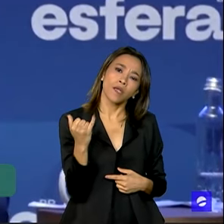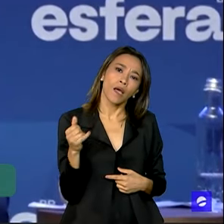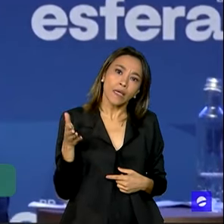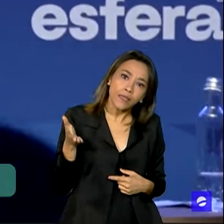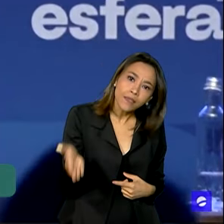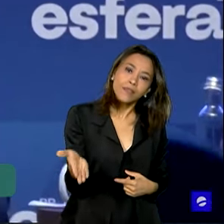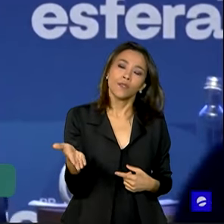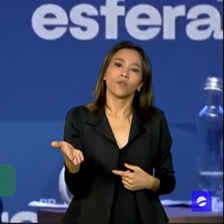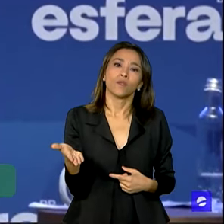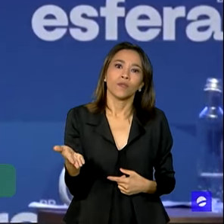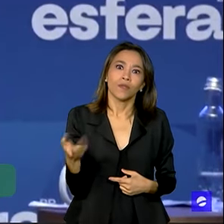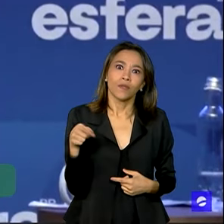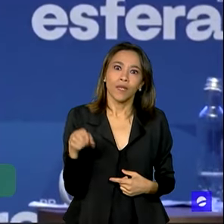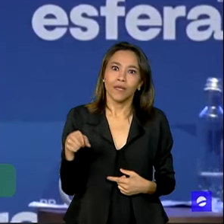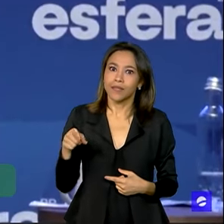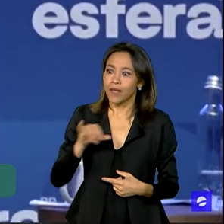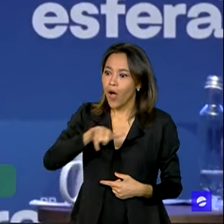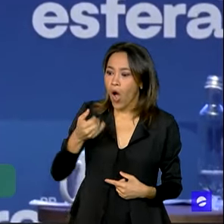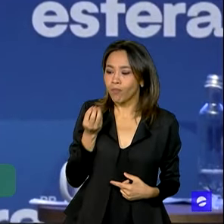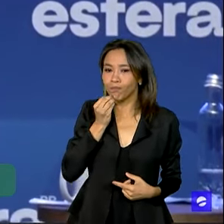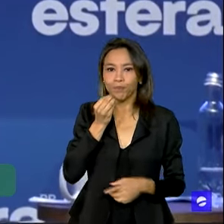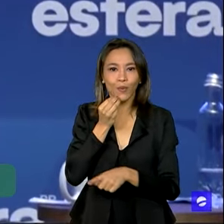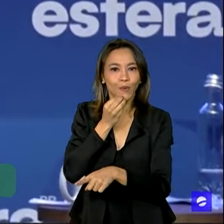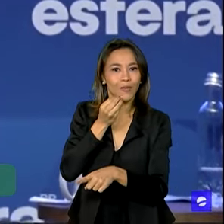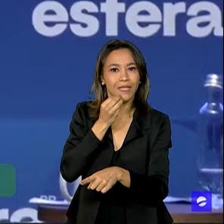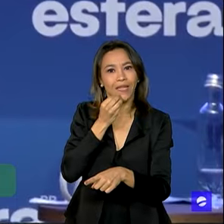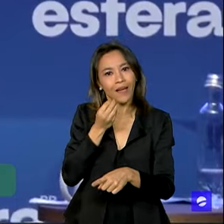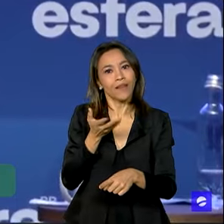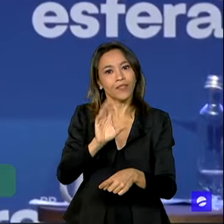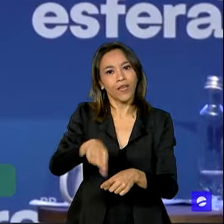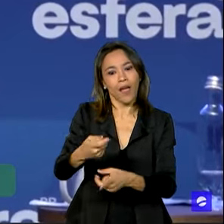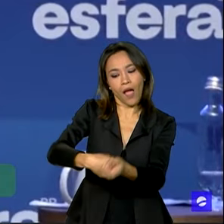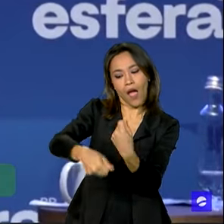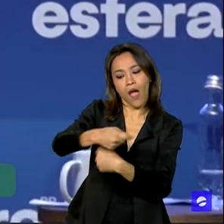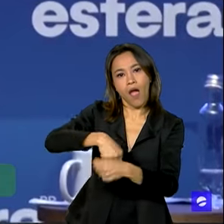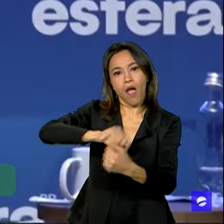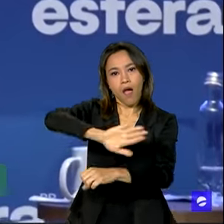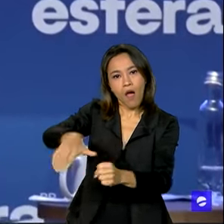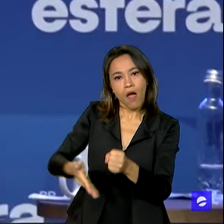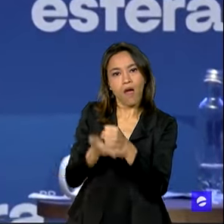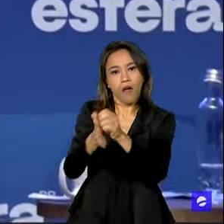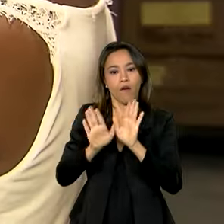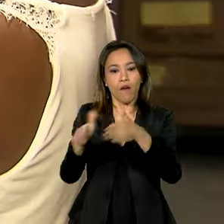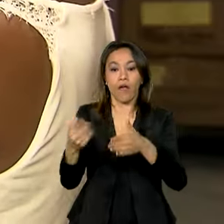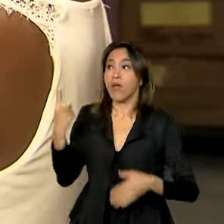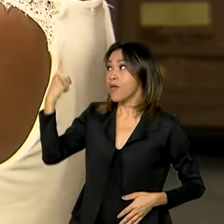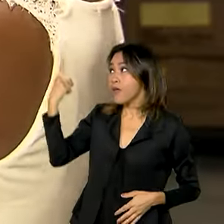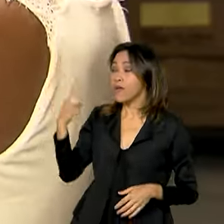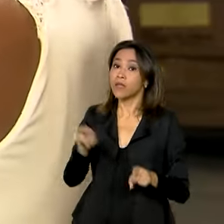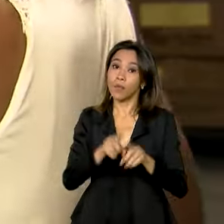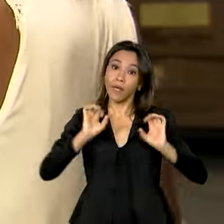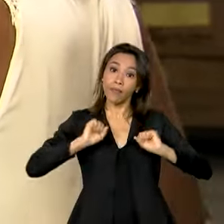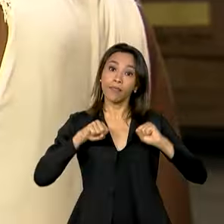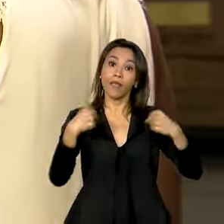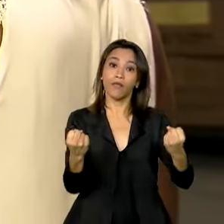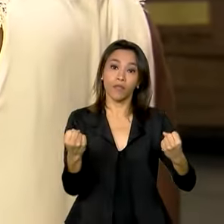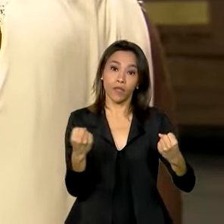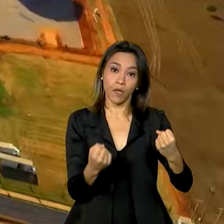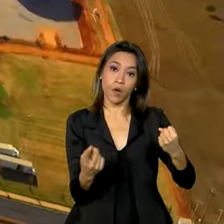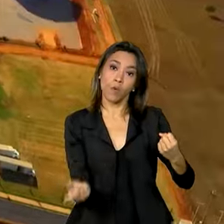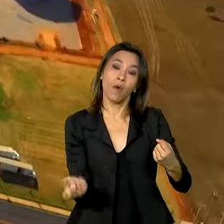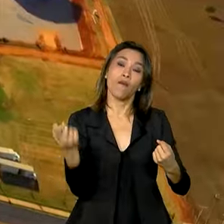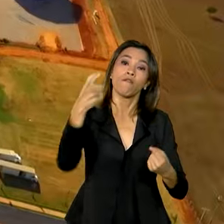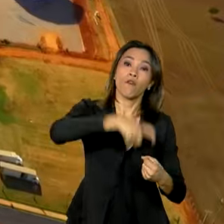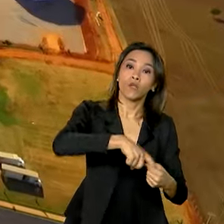fresta de oportunidade que a economia verde. Nesse contexto, Alexandre Silveira defendeu uma reindustrialização do